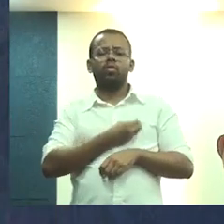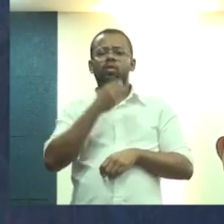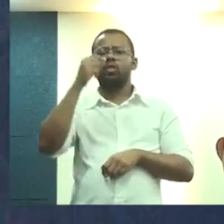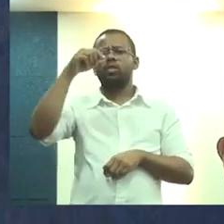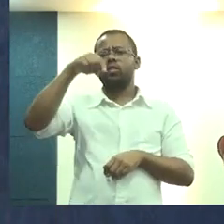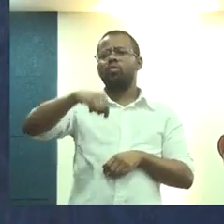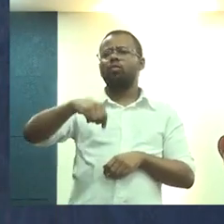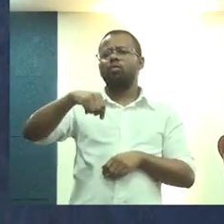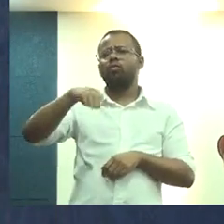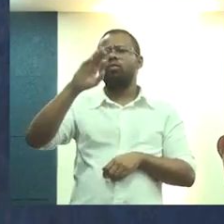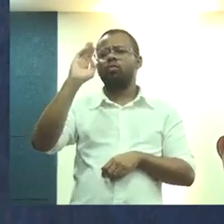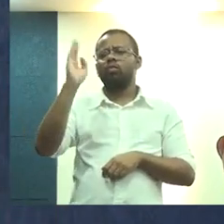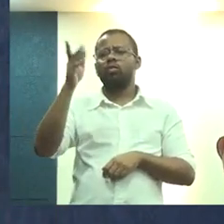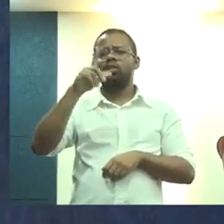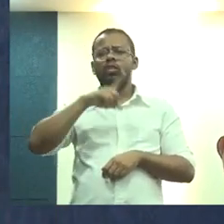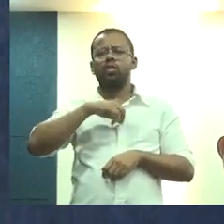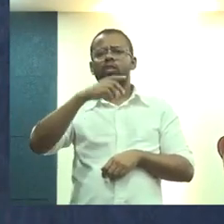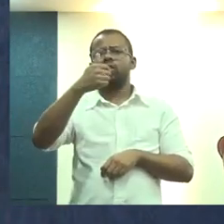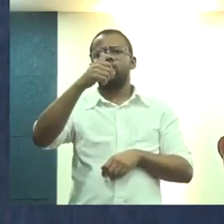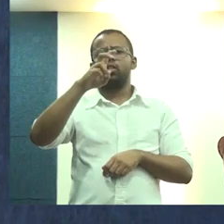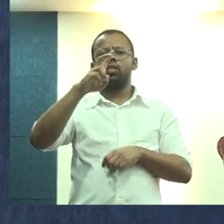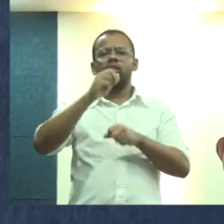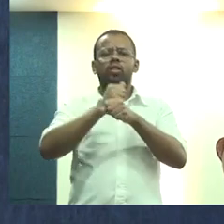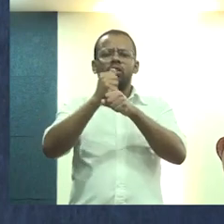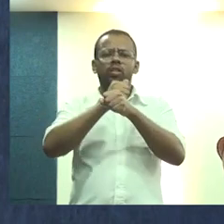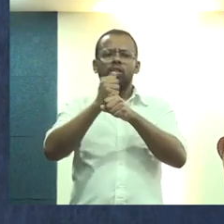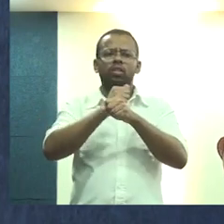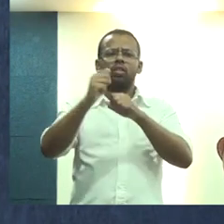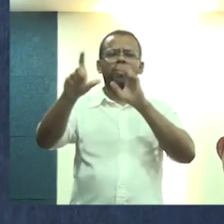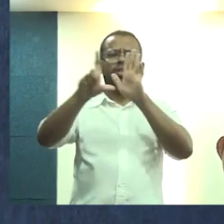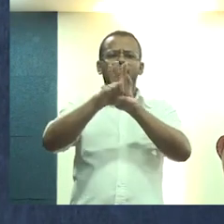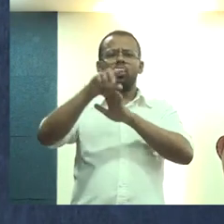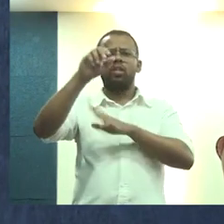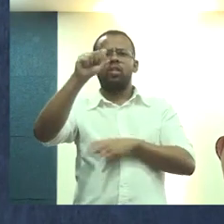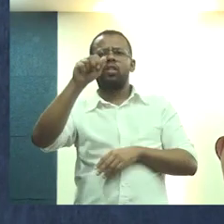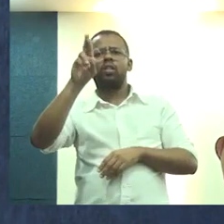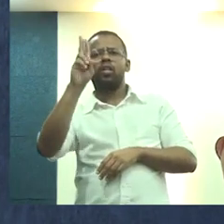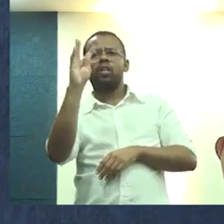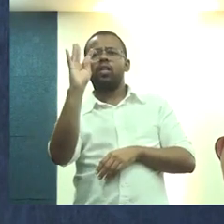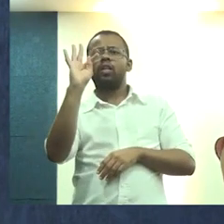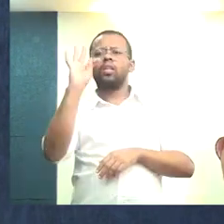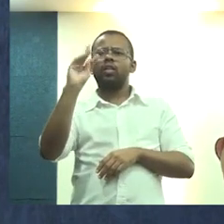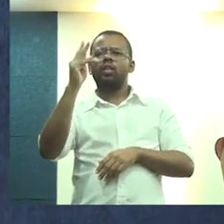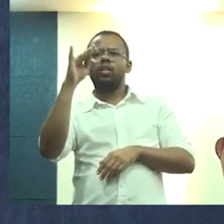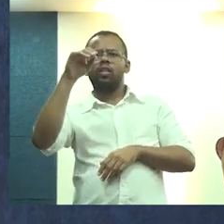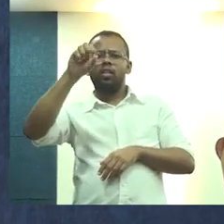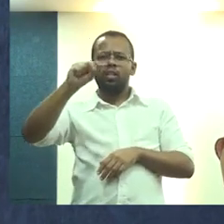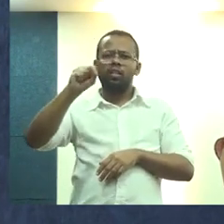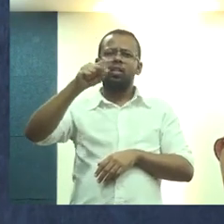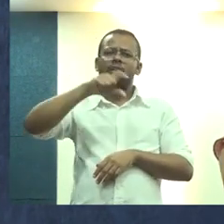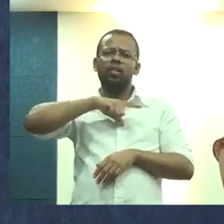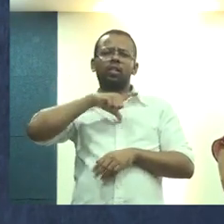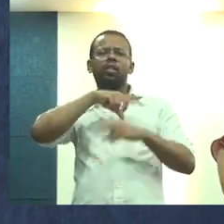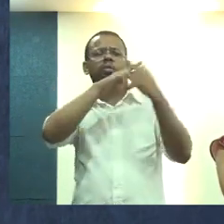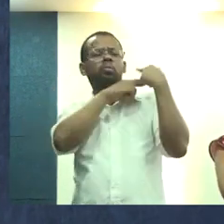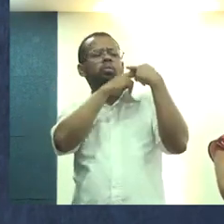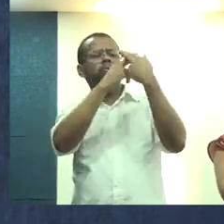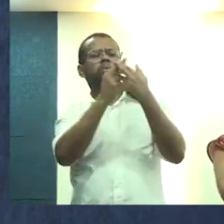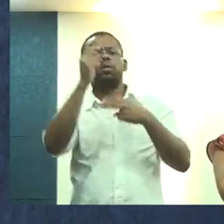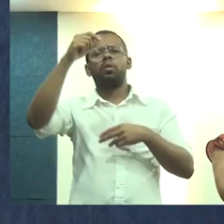colocado, a gente está completando esses 15 anos da lei de ATIZ, e a gente tem um peso e uma